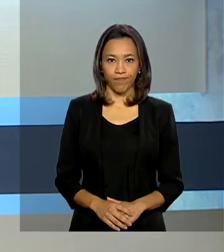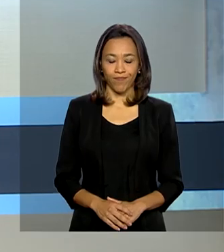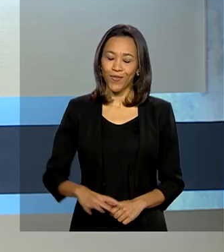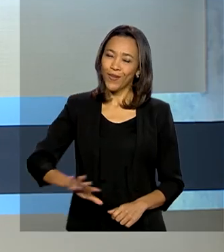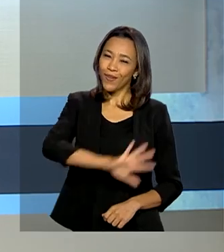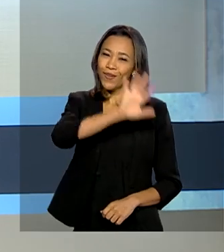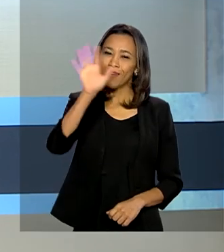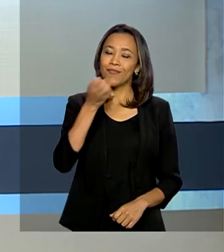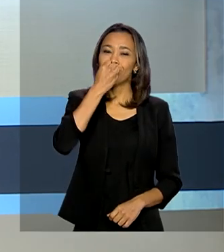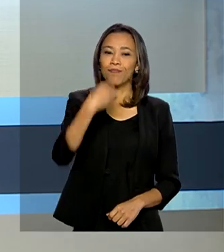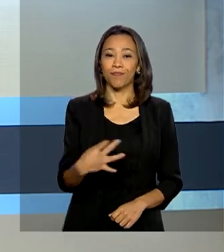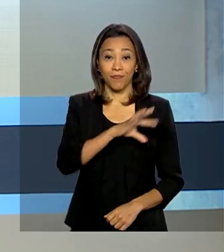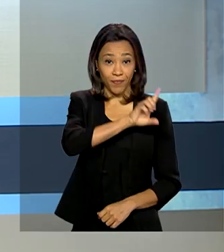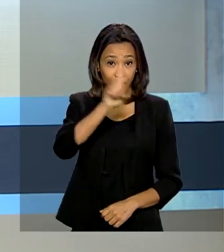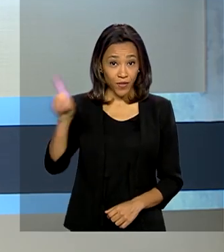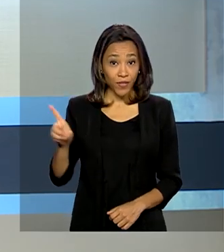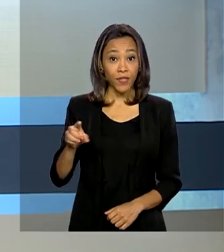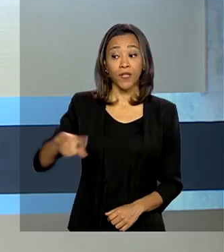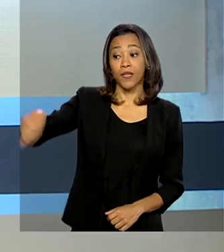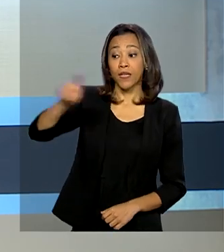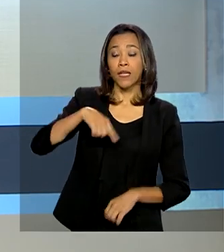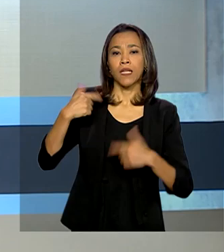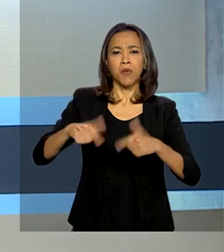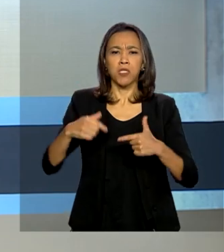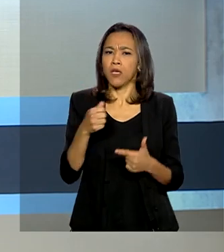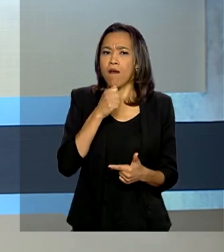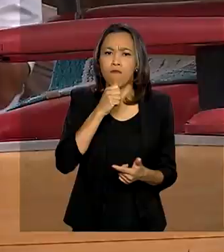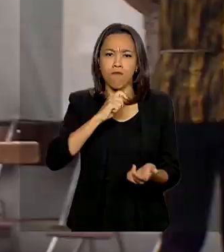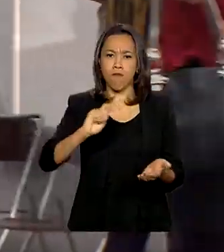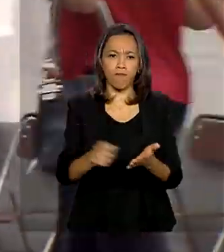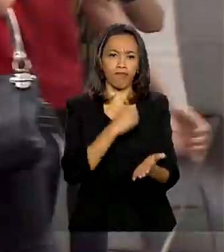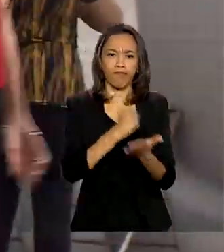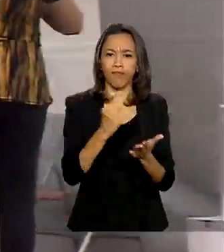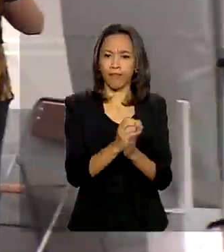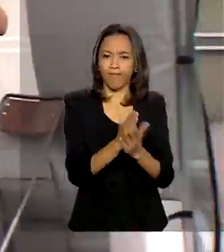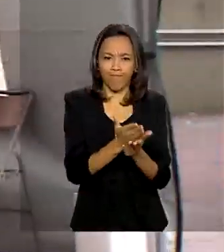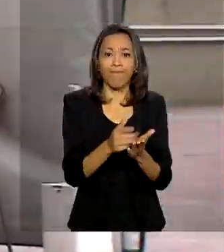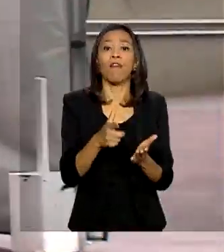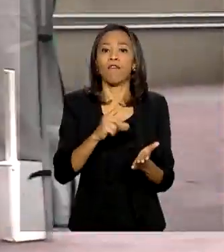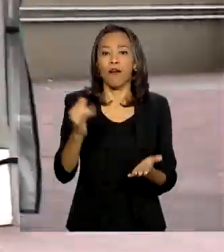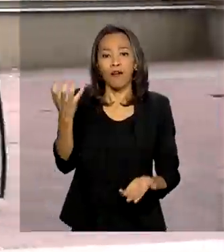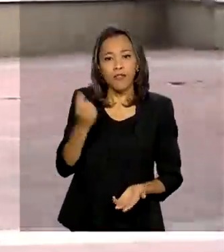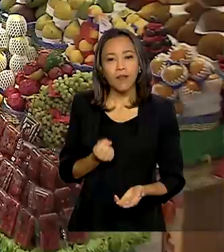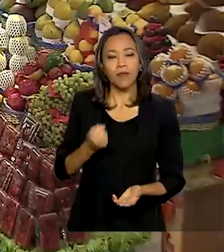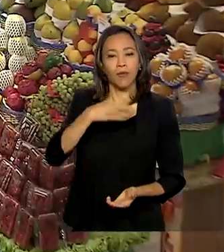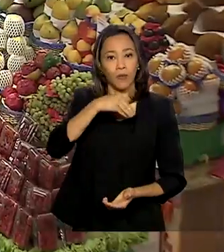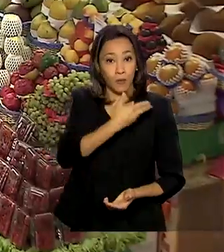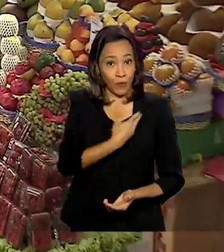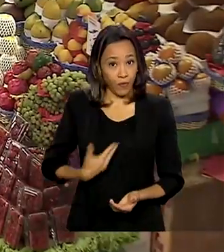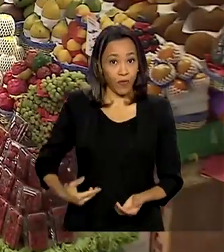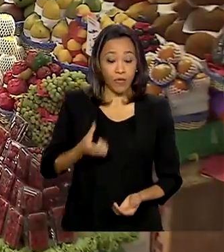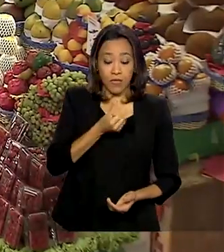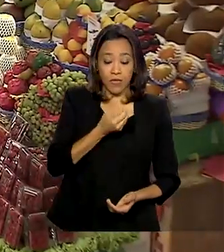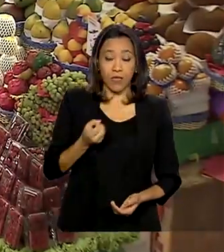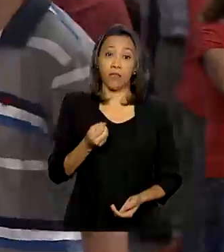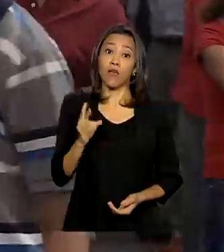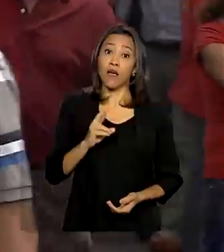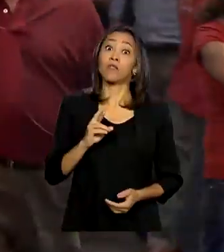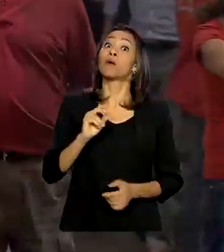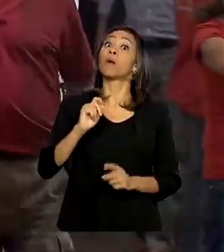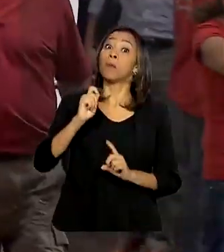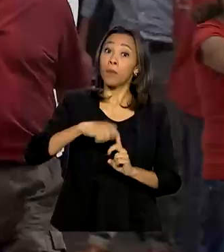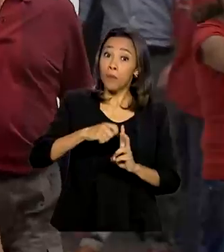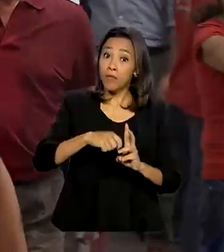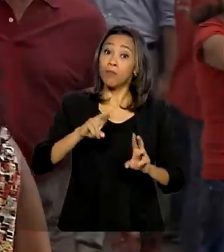Olá, bom dia. Trabalhadores informais vão receber do governo 600 reais por mês durante a crise